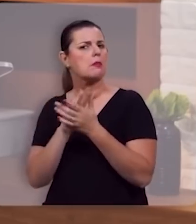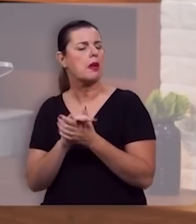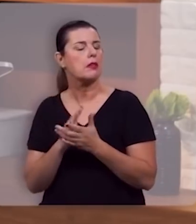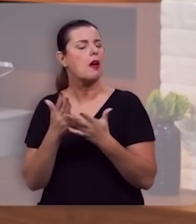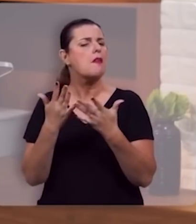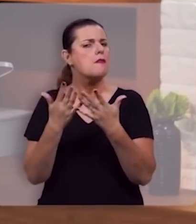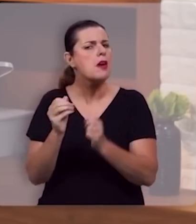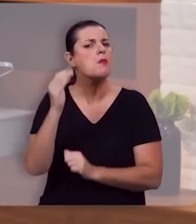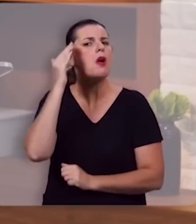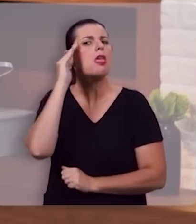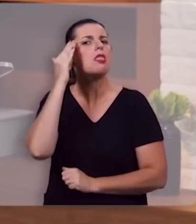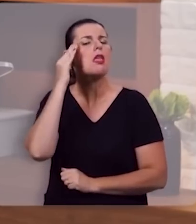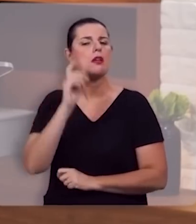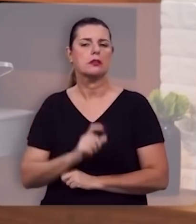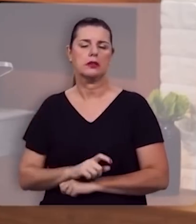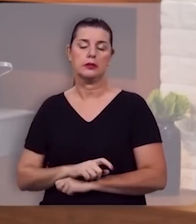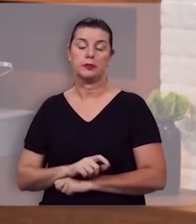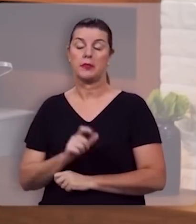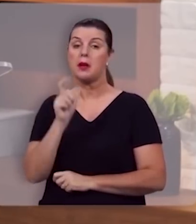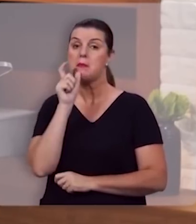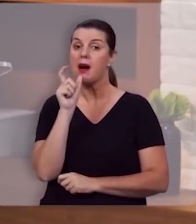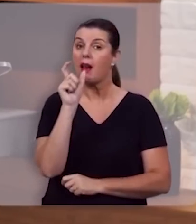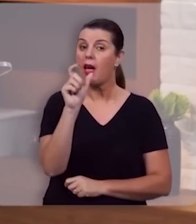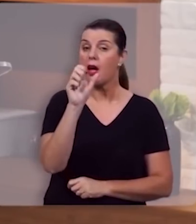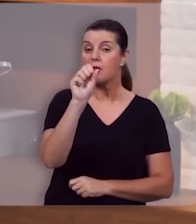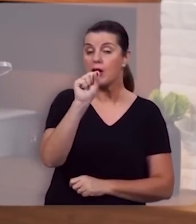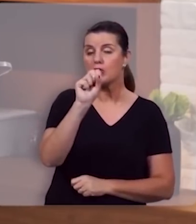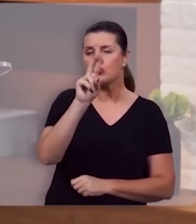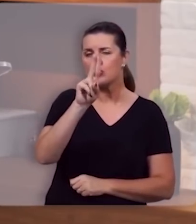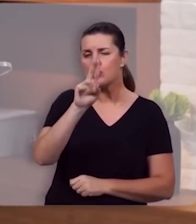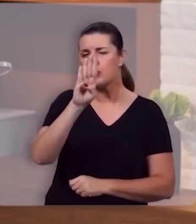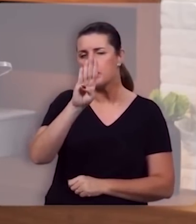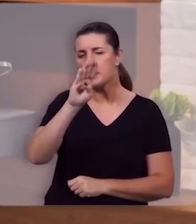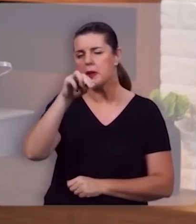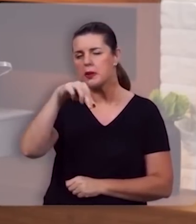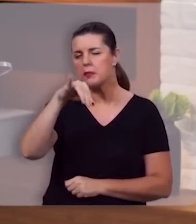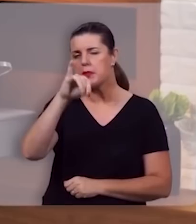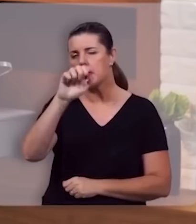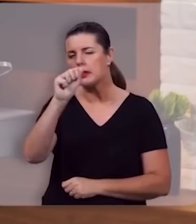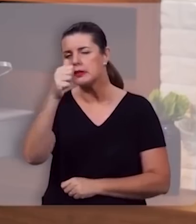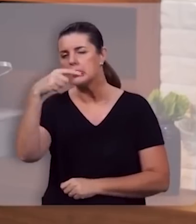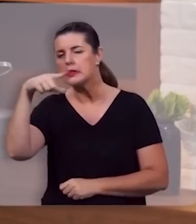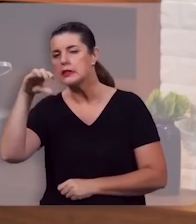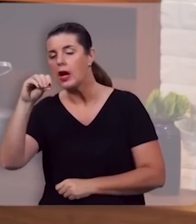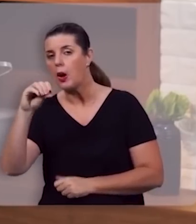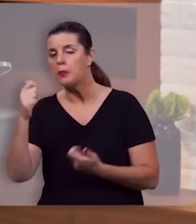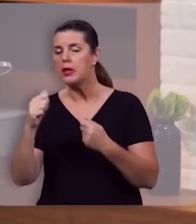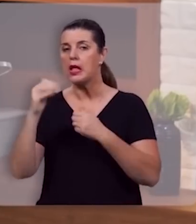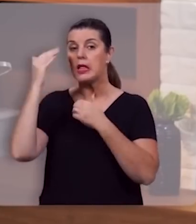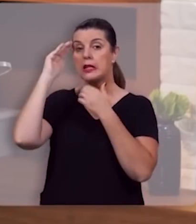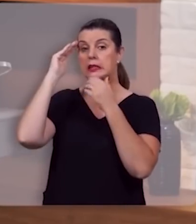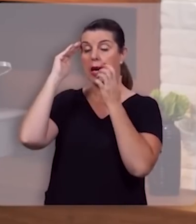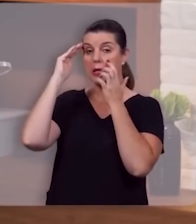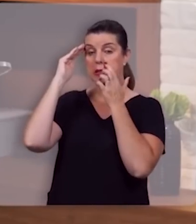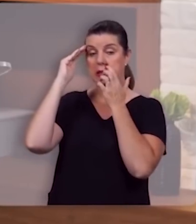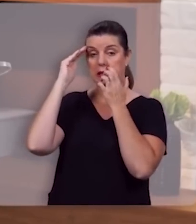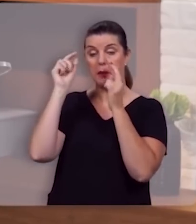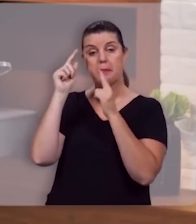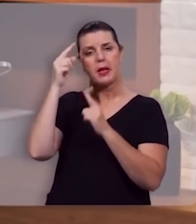entender que submissão aqui precisa ser entendida à luz das escrituras